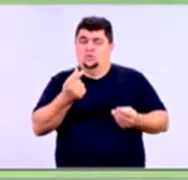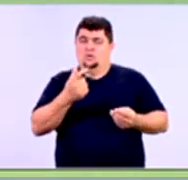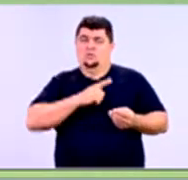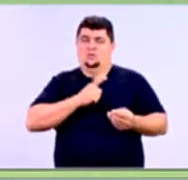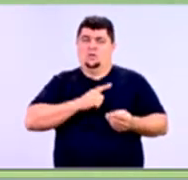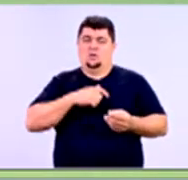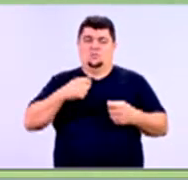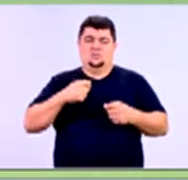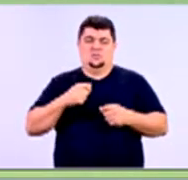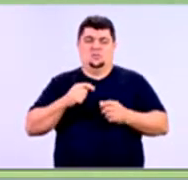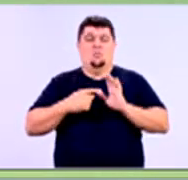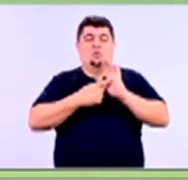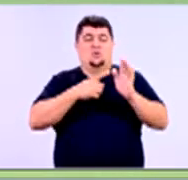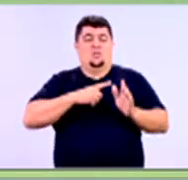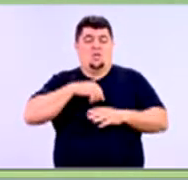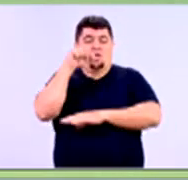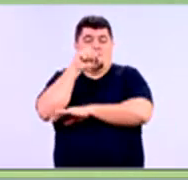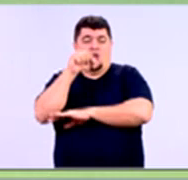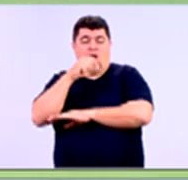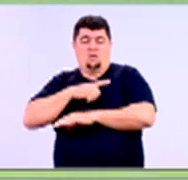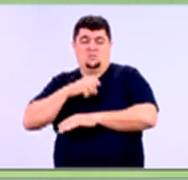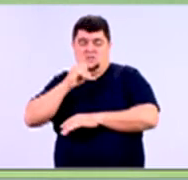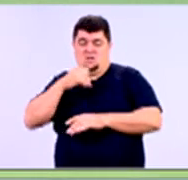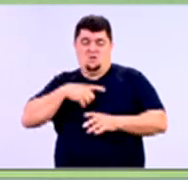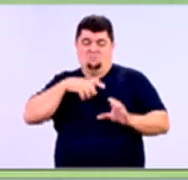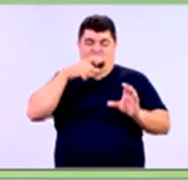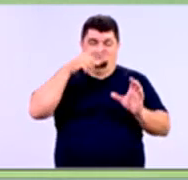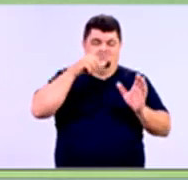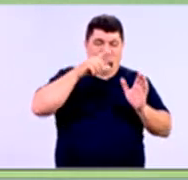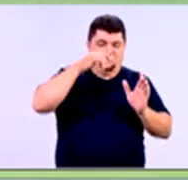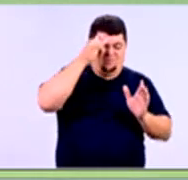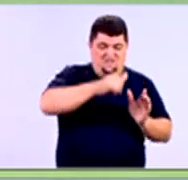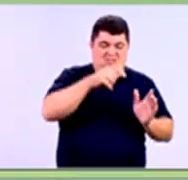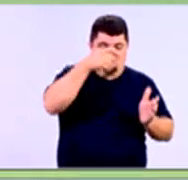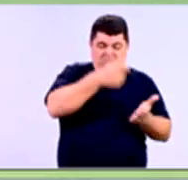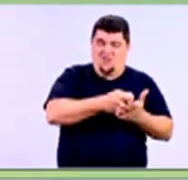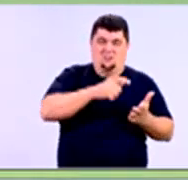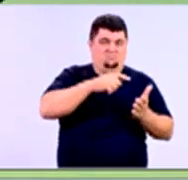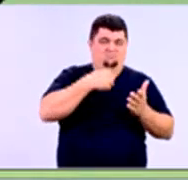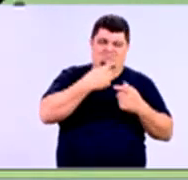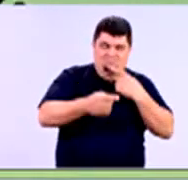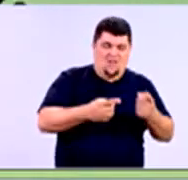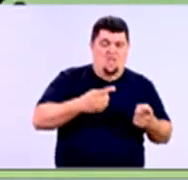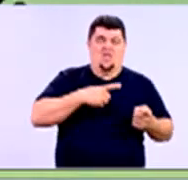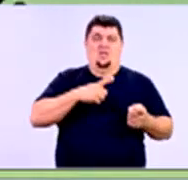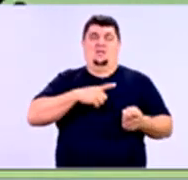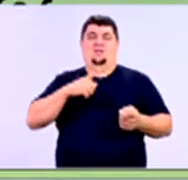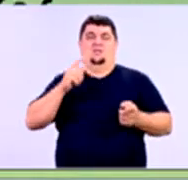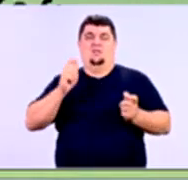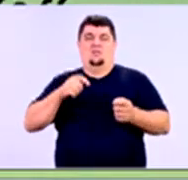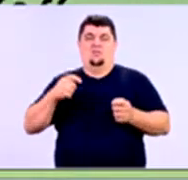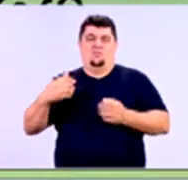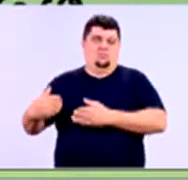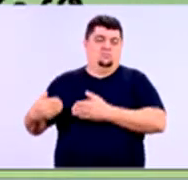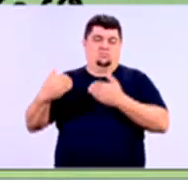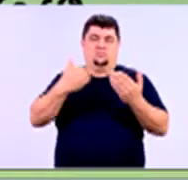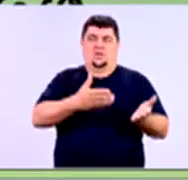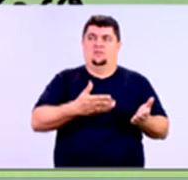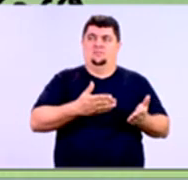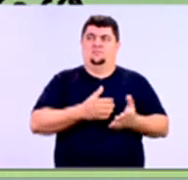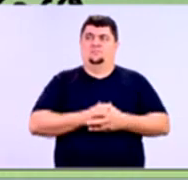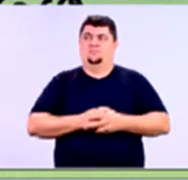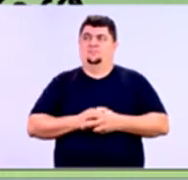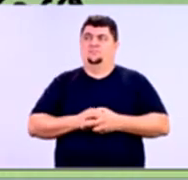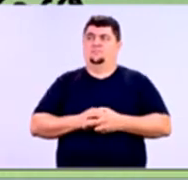normalmente, capitais mais volumosos, por exemplo, quando você parcela um carro, está bom escrever